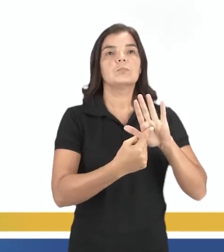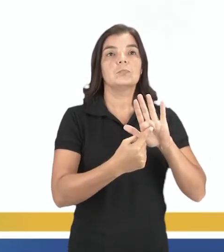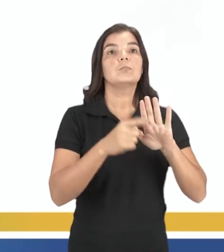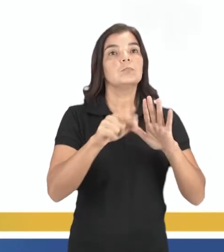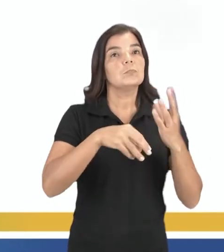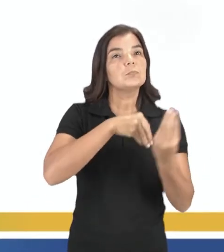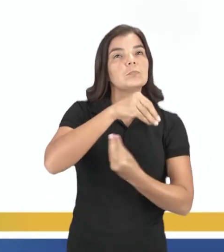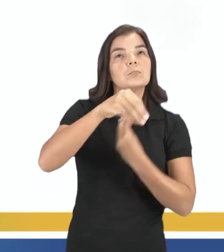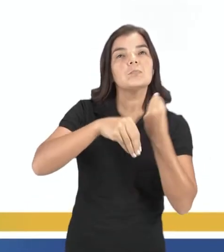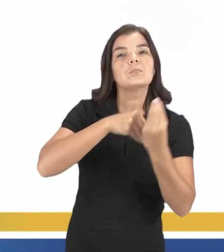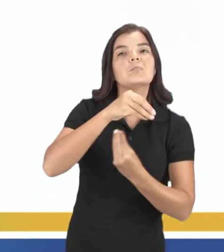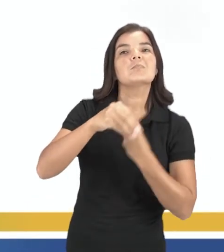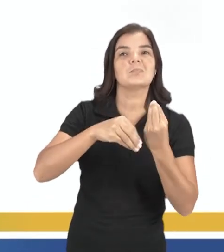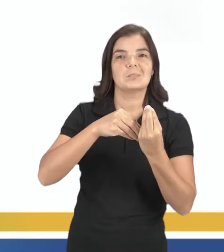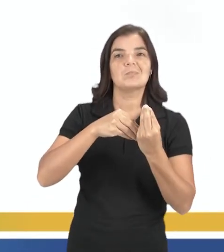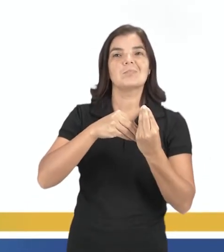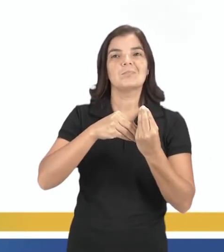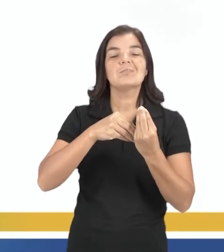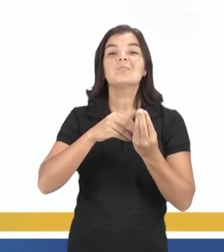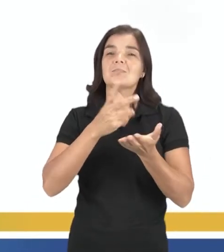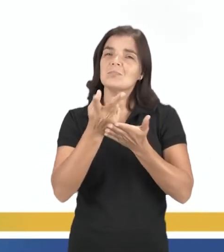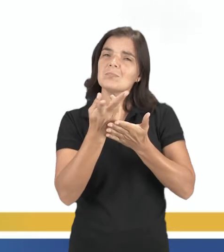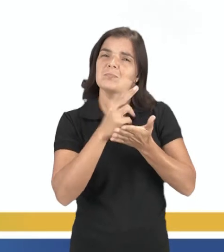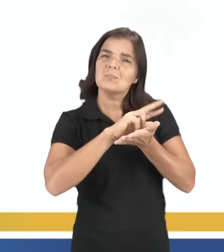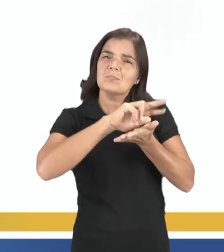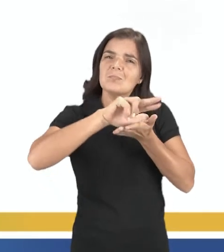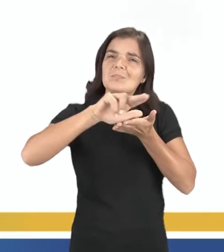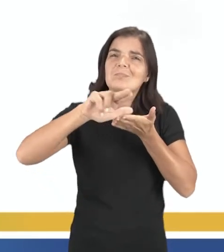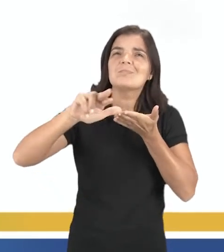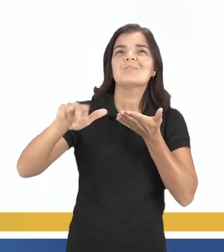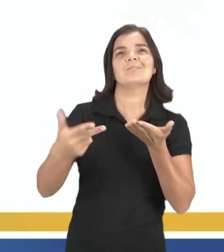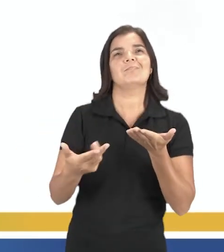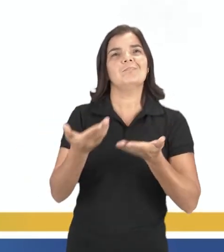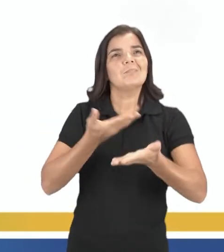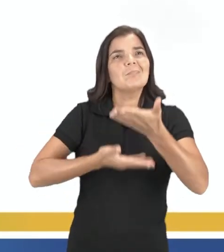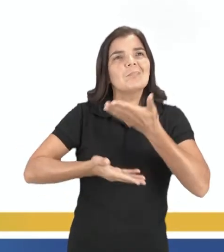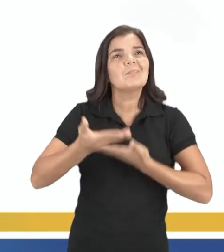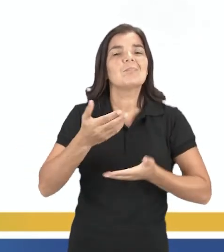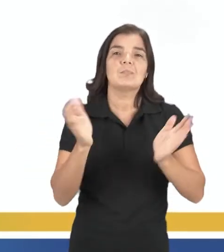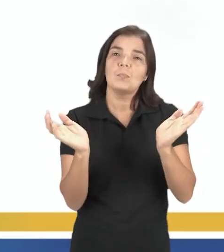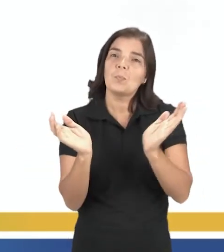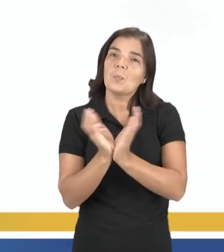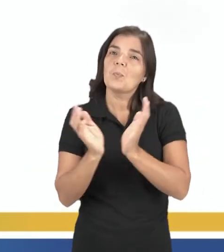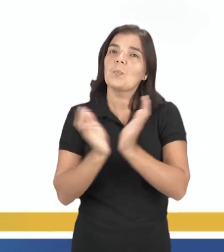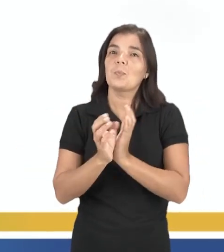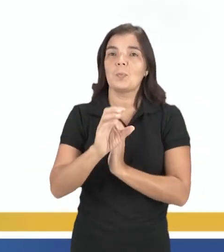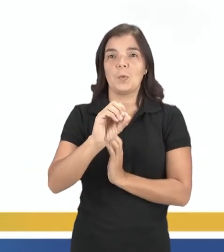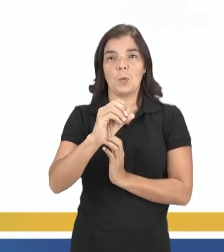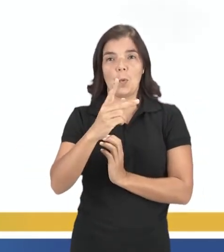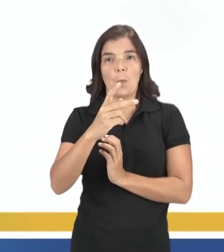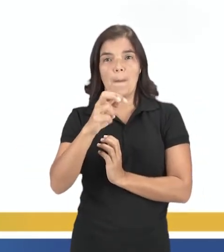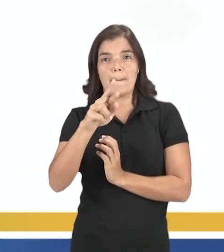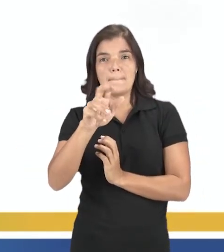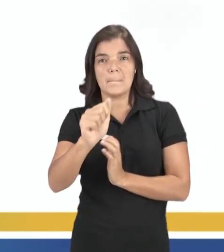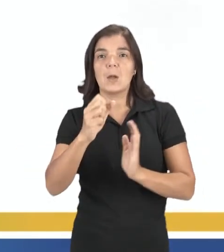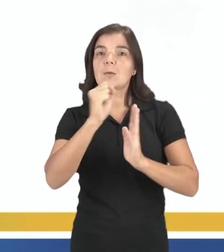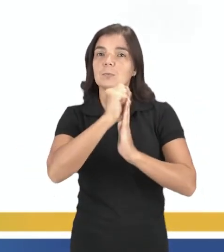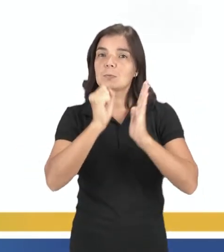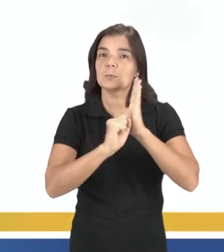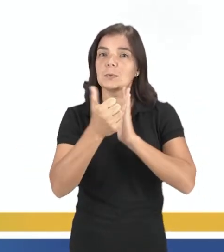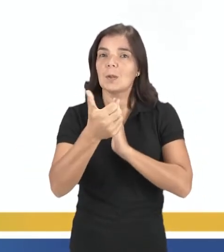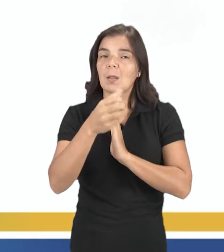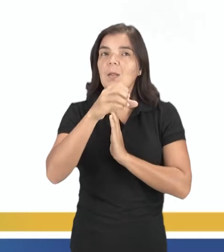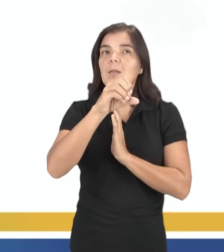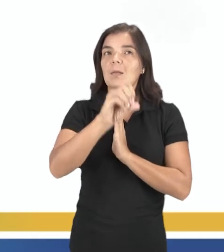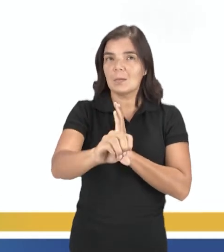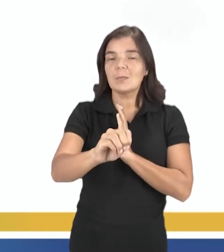pessoal. É uma mistura de vertentes artísticas, né? Questões relacionadas com o grupo e com a opereta do século XIX, né? No caso